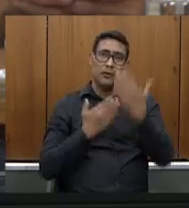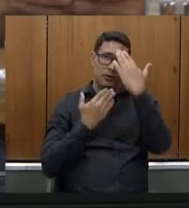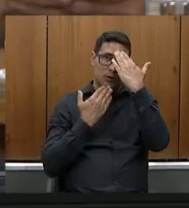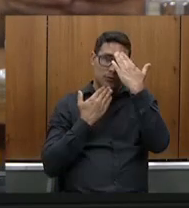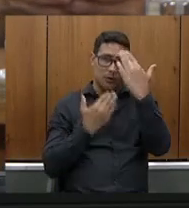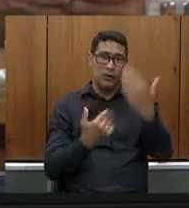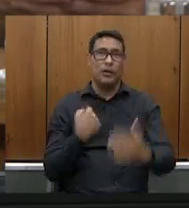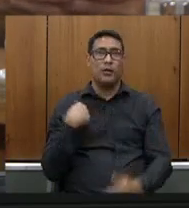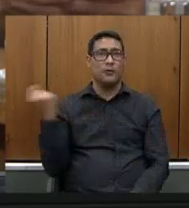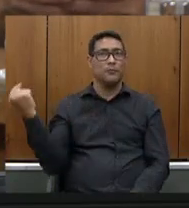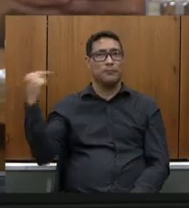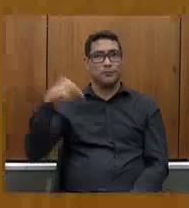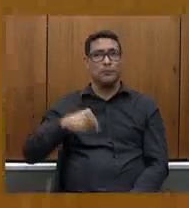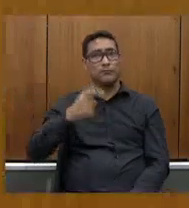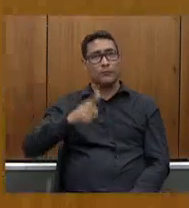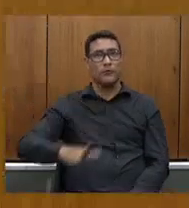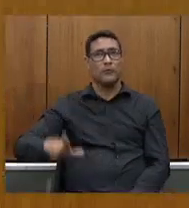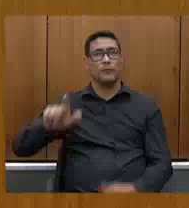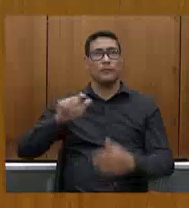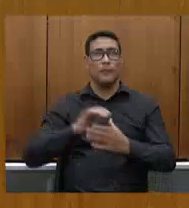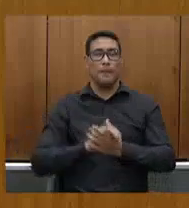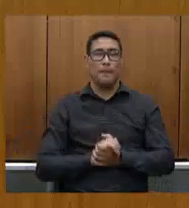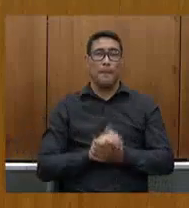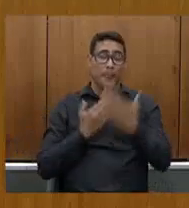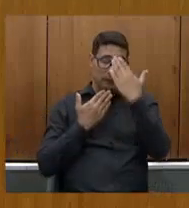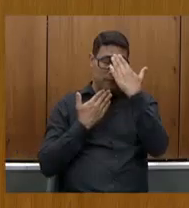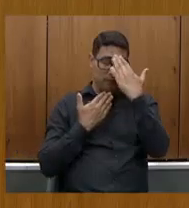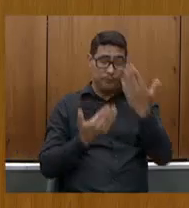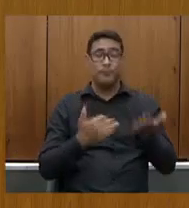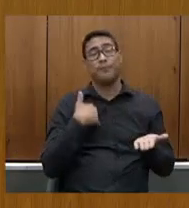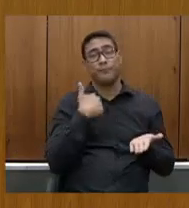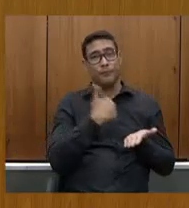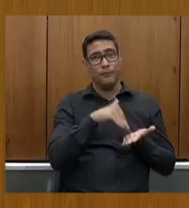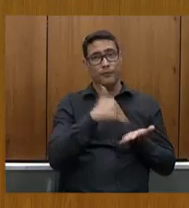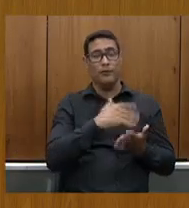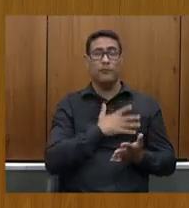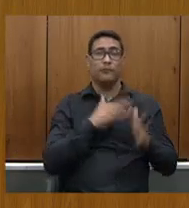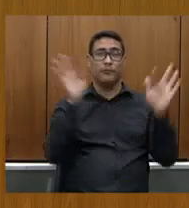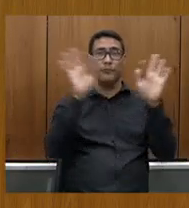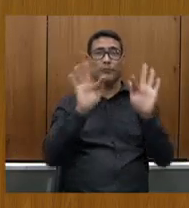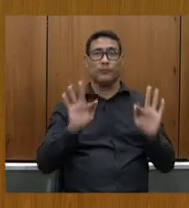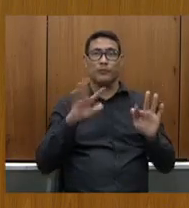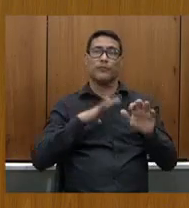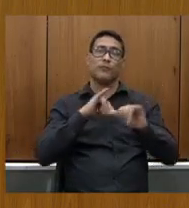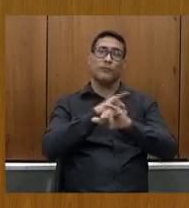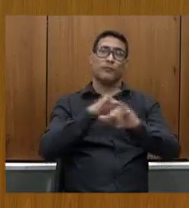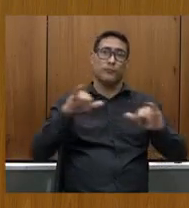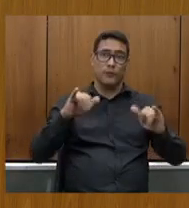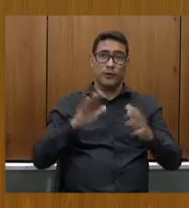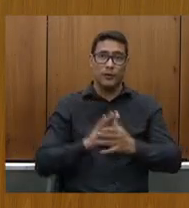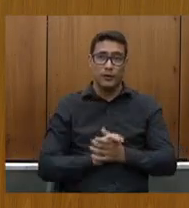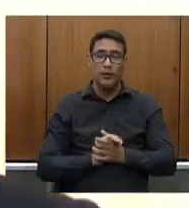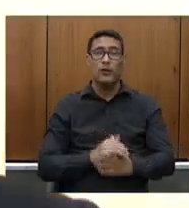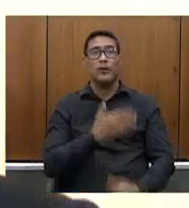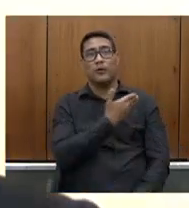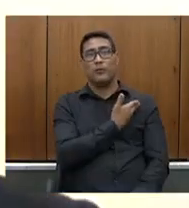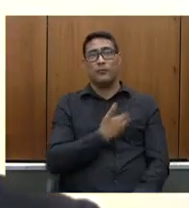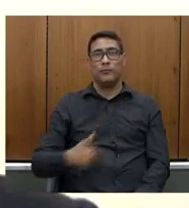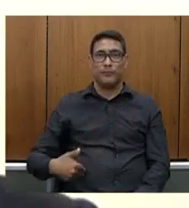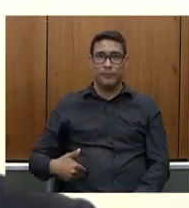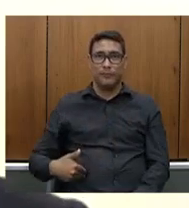aqui de volta obrigado secretário fico feliz com essa notícia da sanidade do governador de